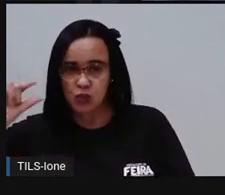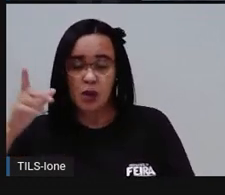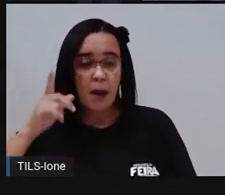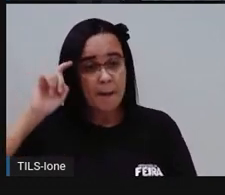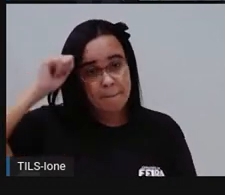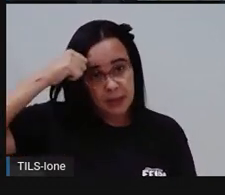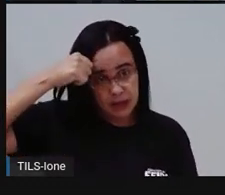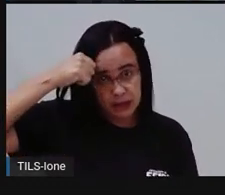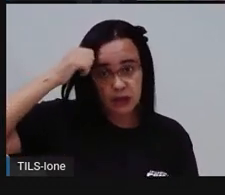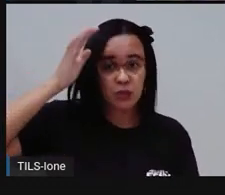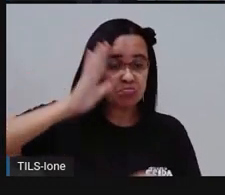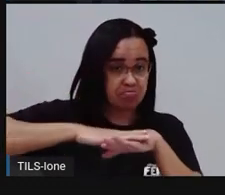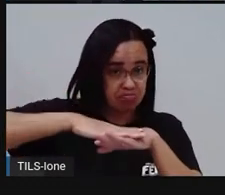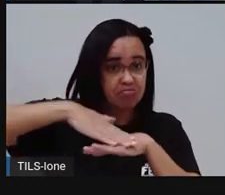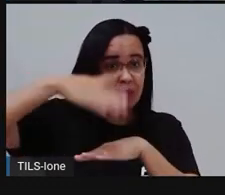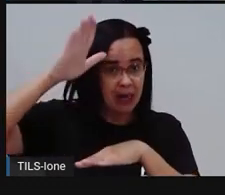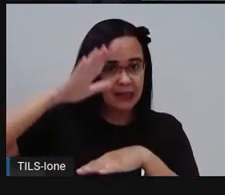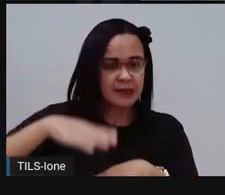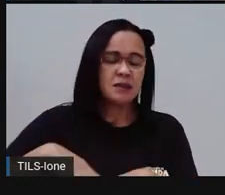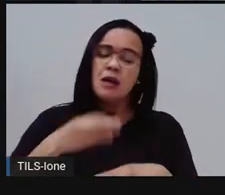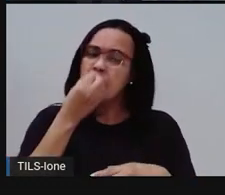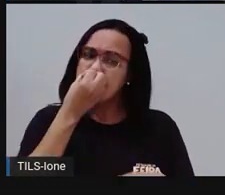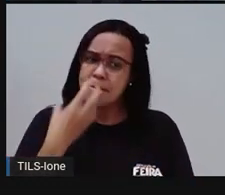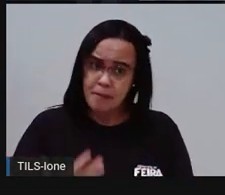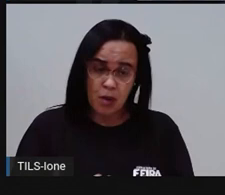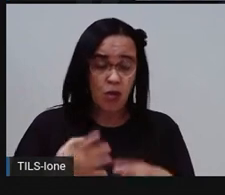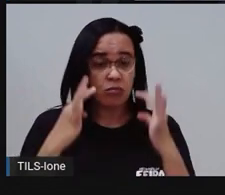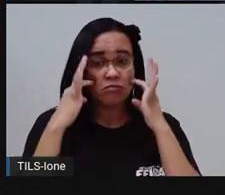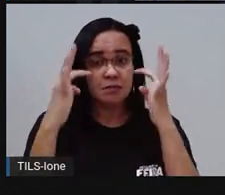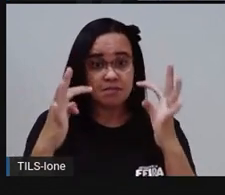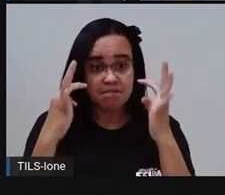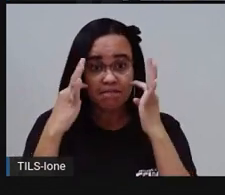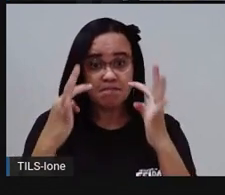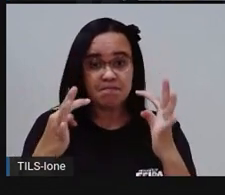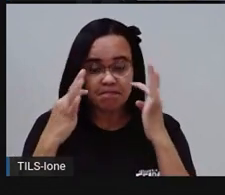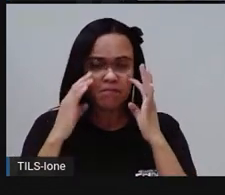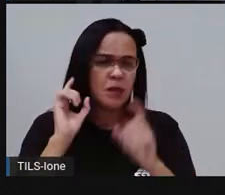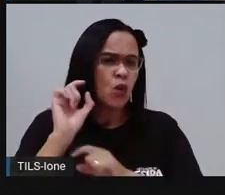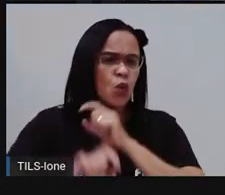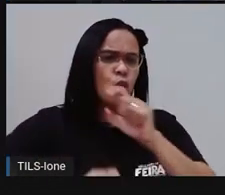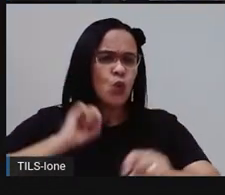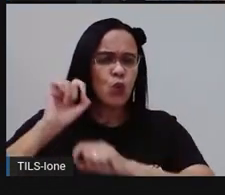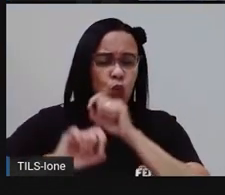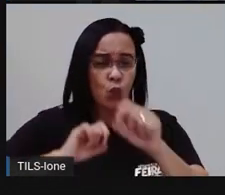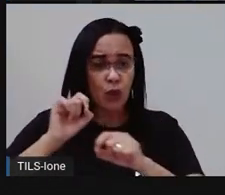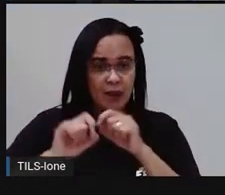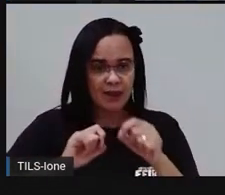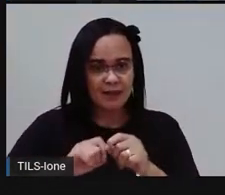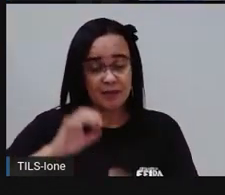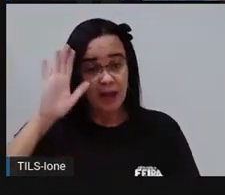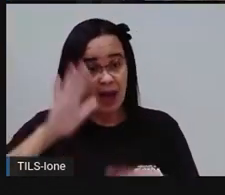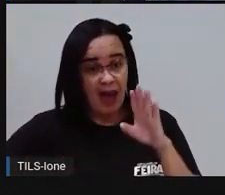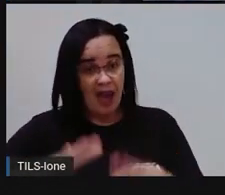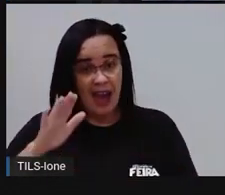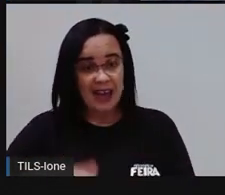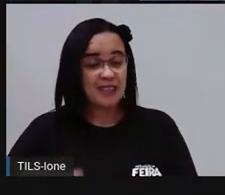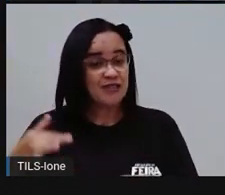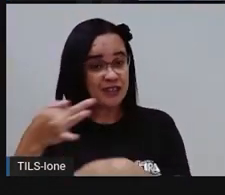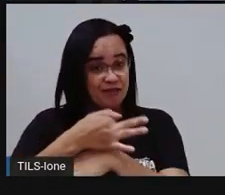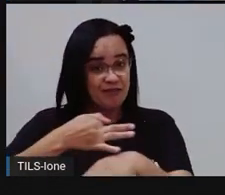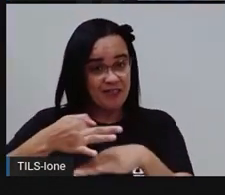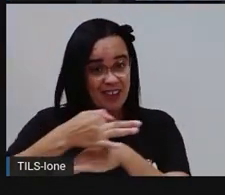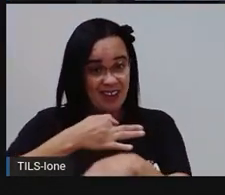certo? Então isso serve também pra vocês observarem o que foi que aconteceu, né? Às vezes tem o mês de férias que as crianças estão mais em